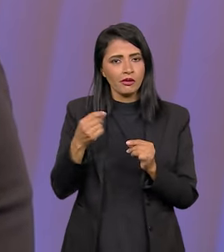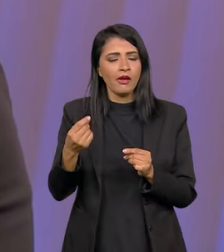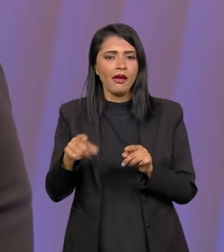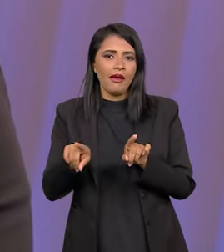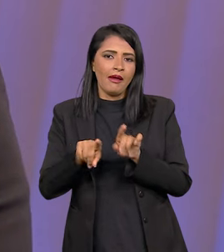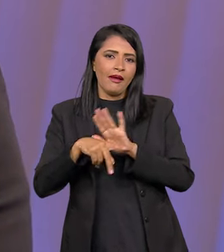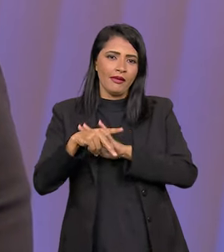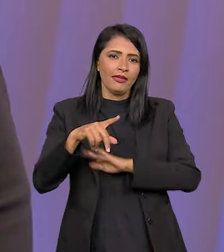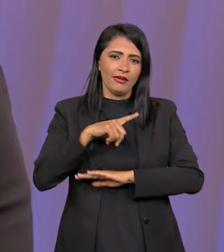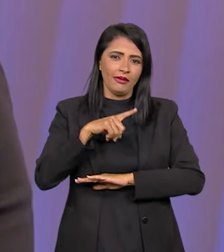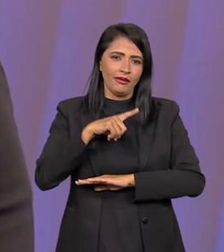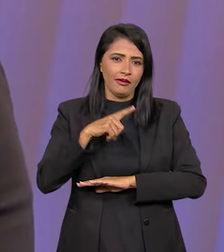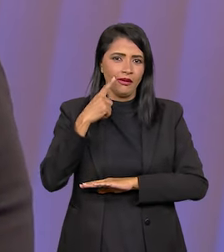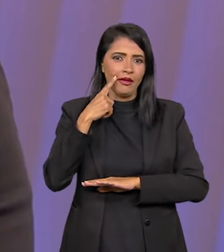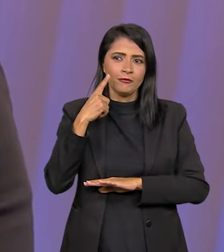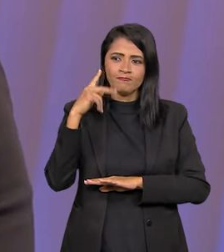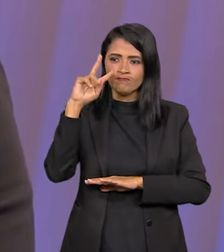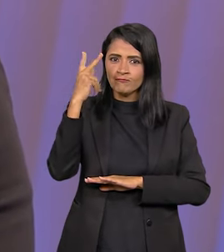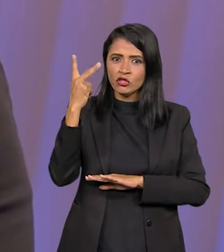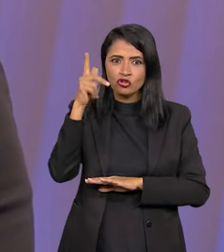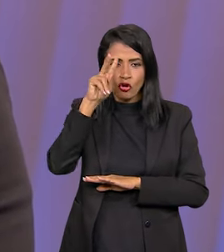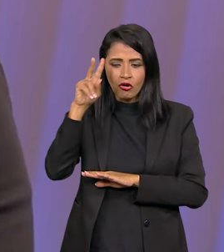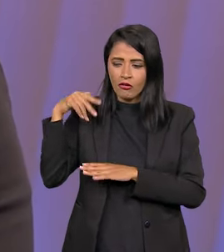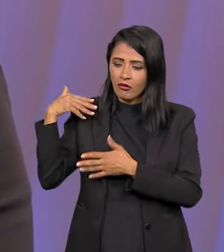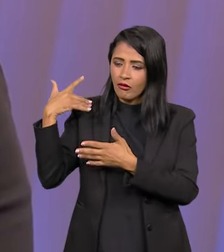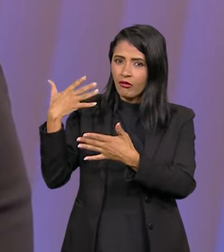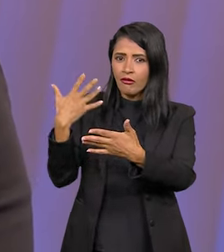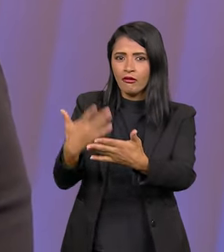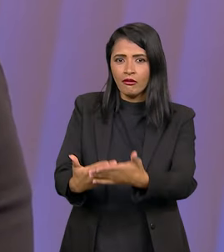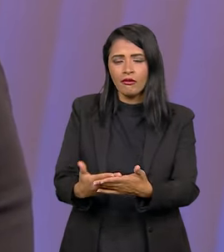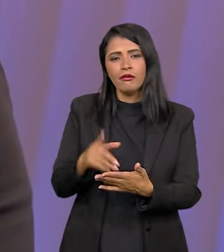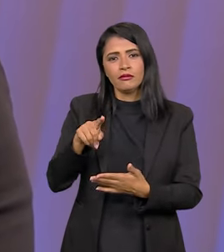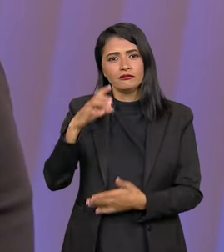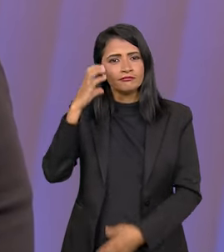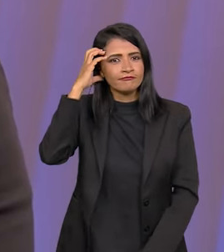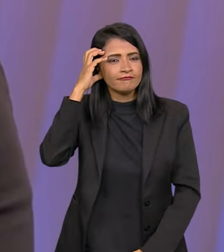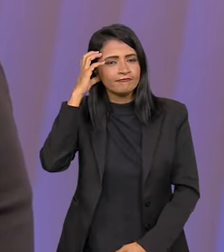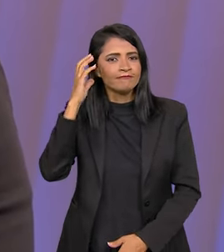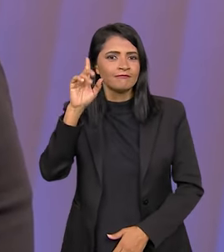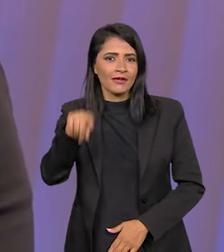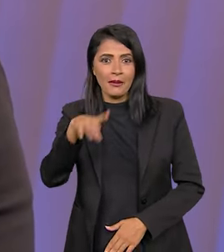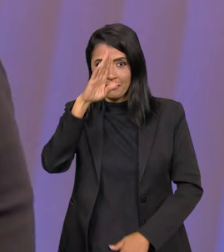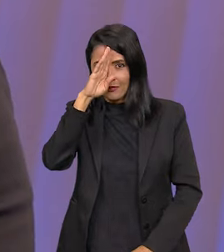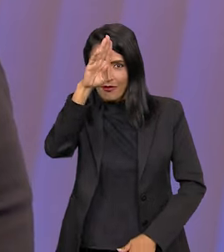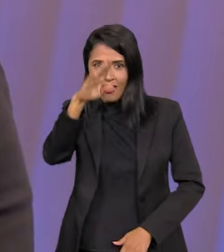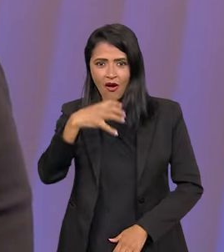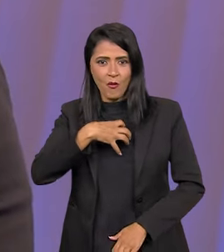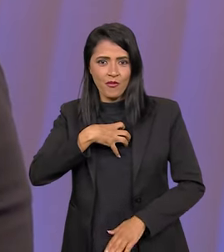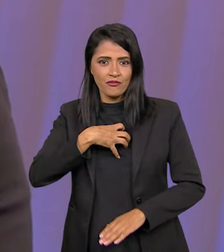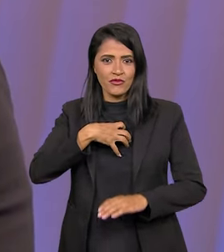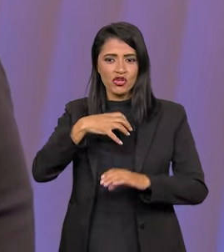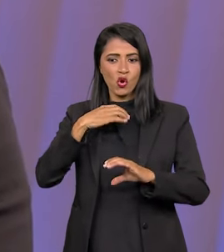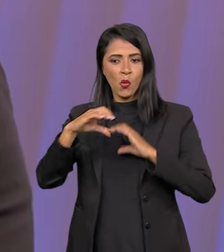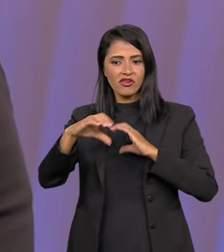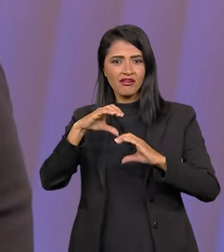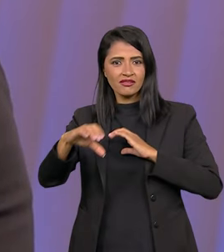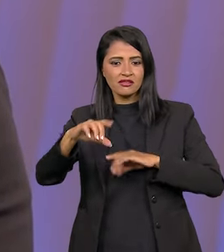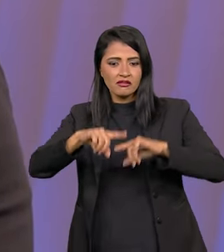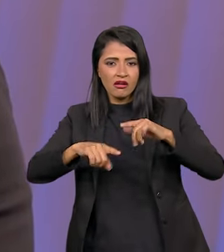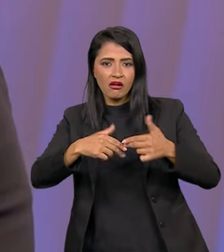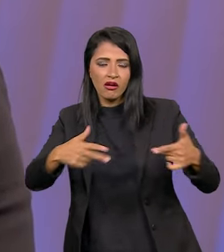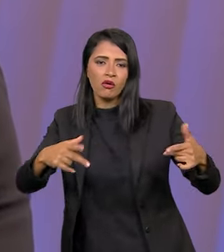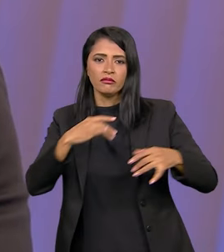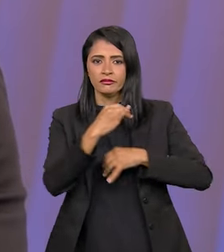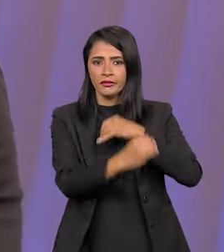a rádio como veículo, né? A gente tem, historicamente, a rádio como um principal meio de